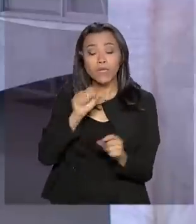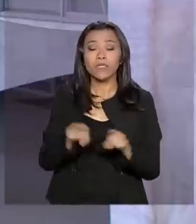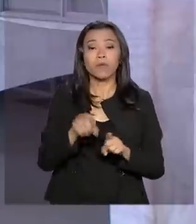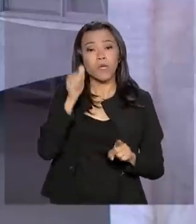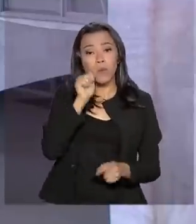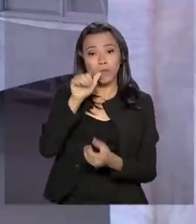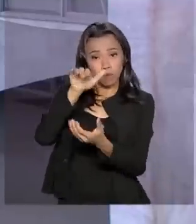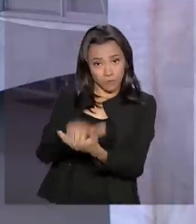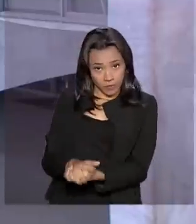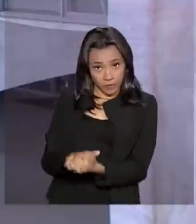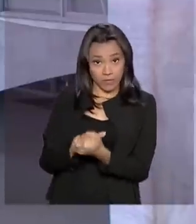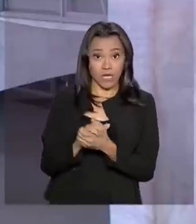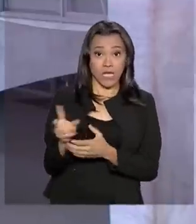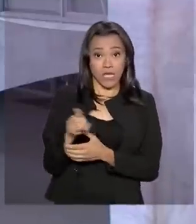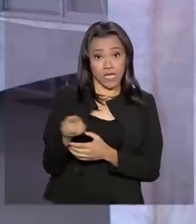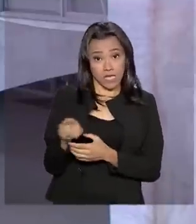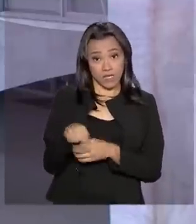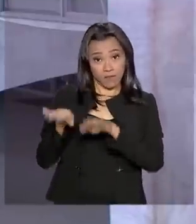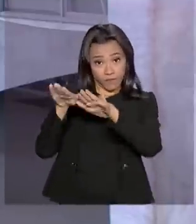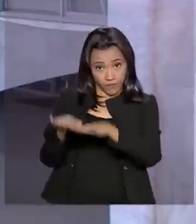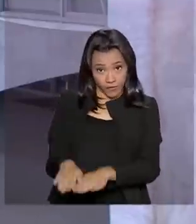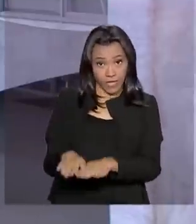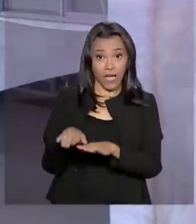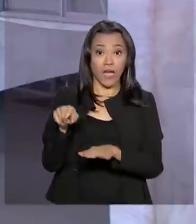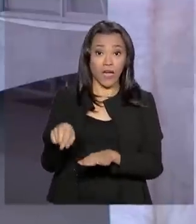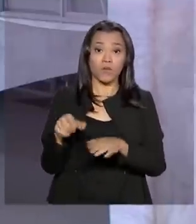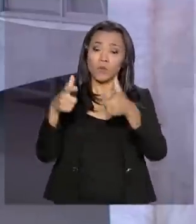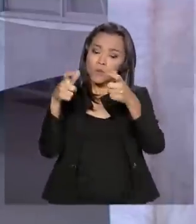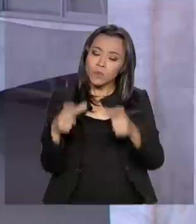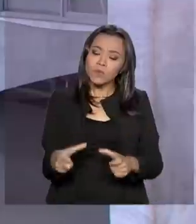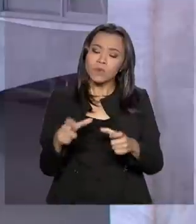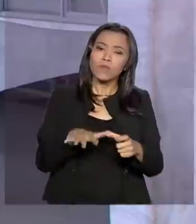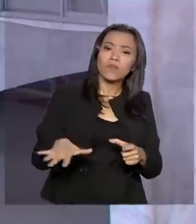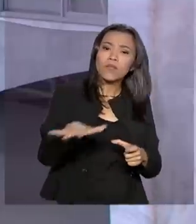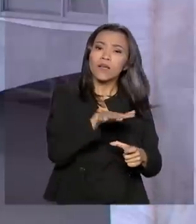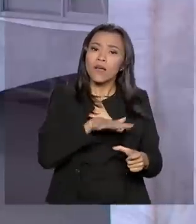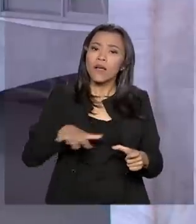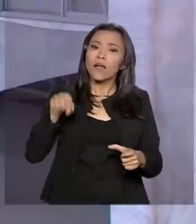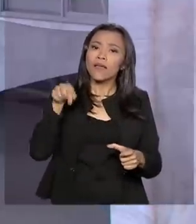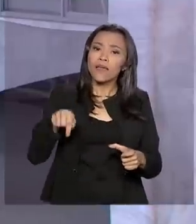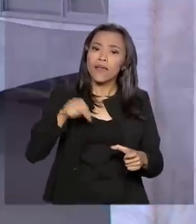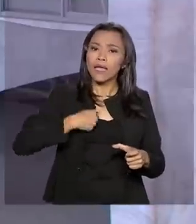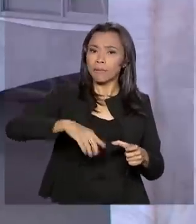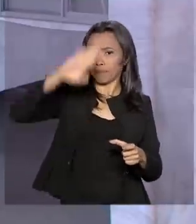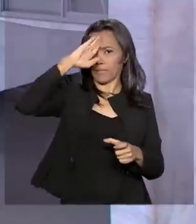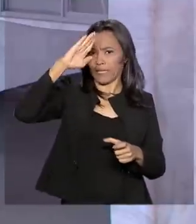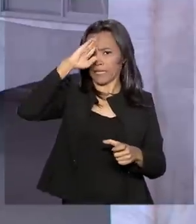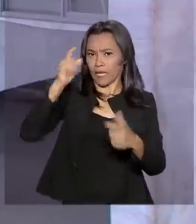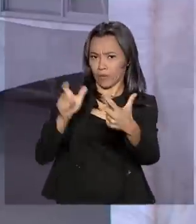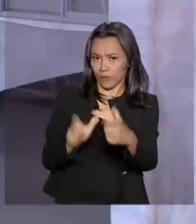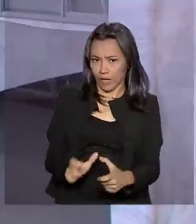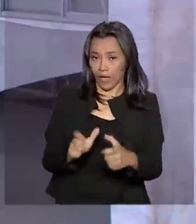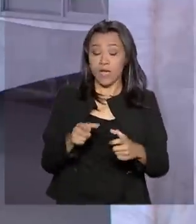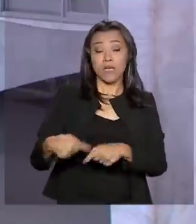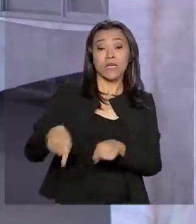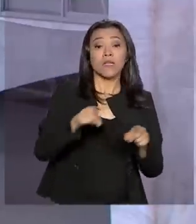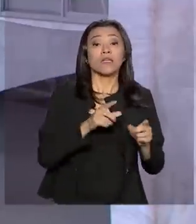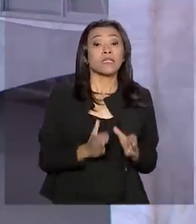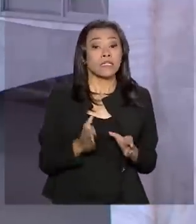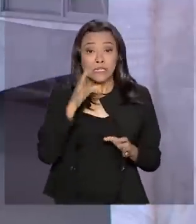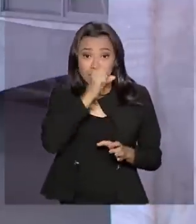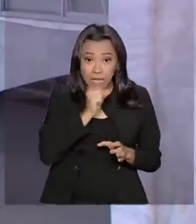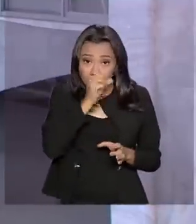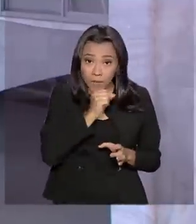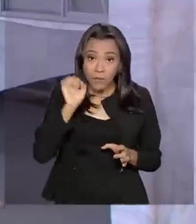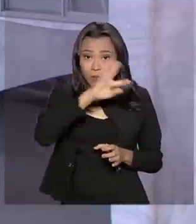Michele Bolsonaro. Eles ficaram hospedados no Forte dos Andradas, uma edificação militar. No sábado, o presidente Jair